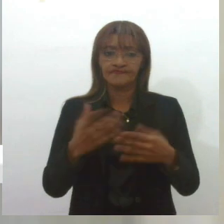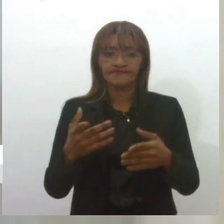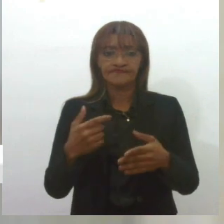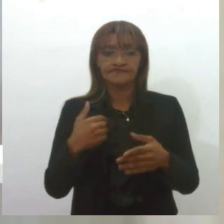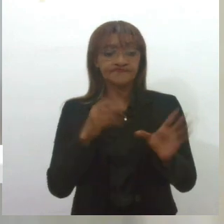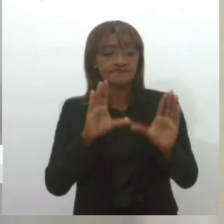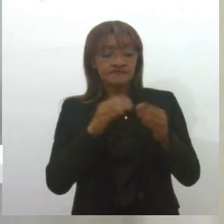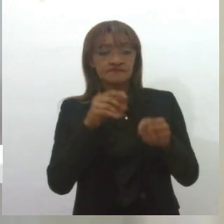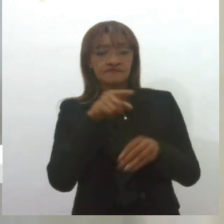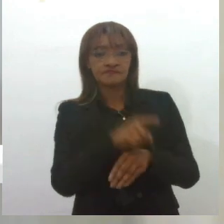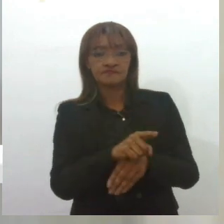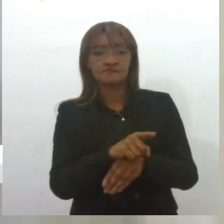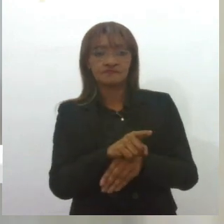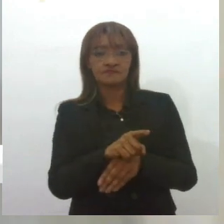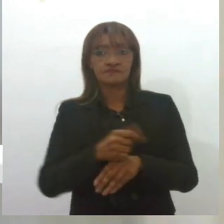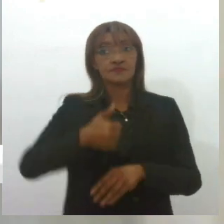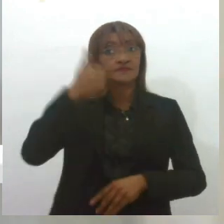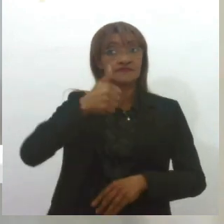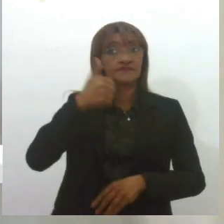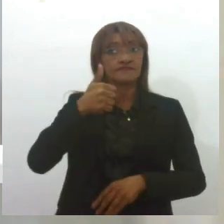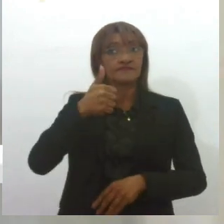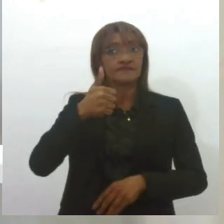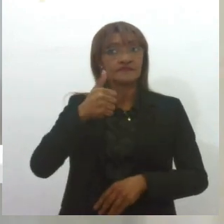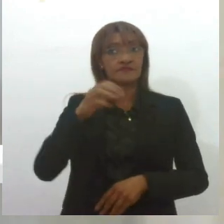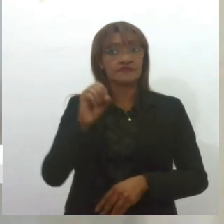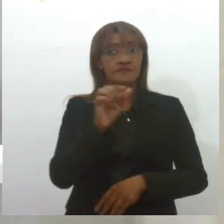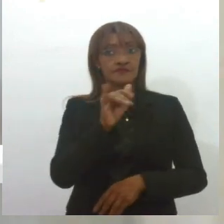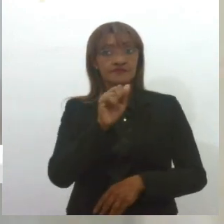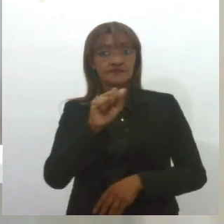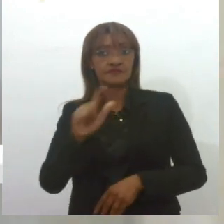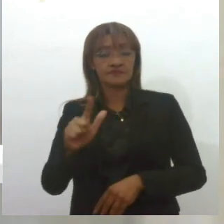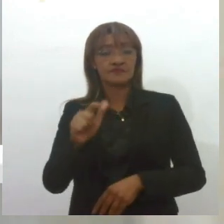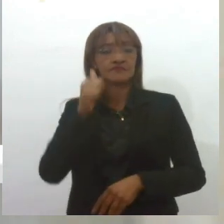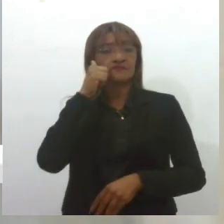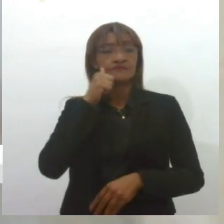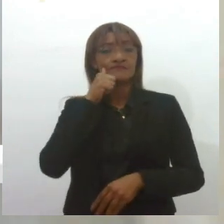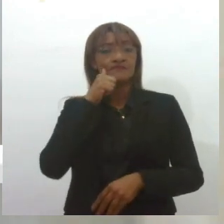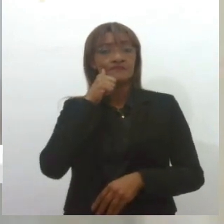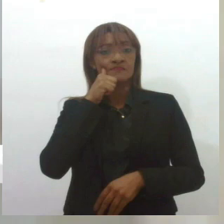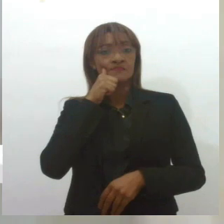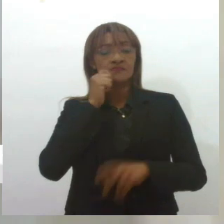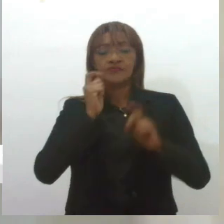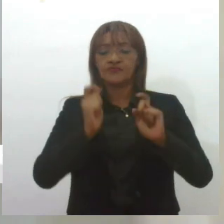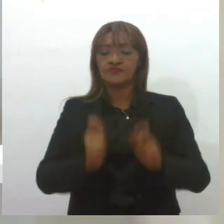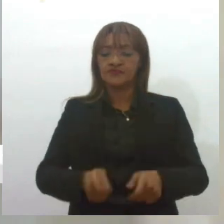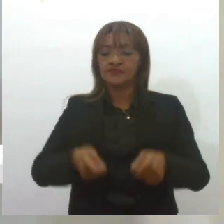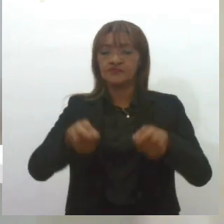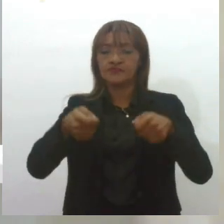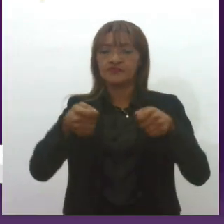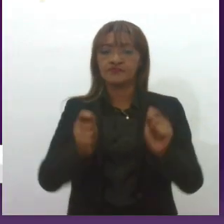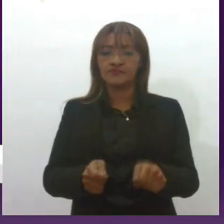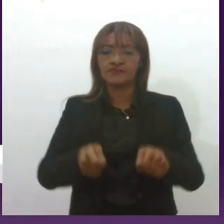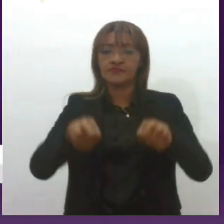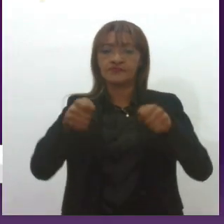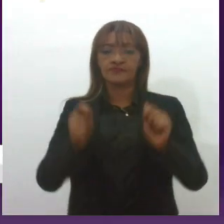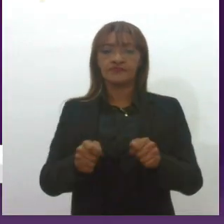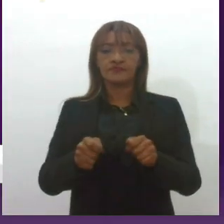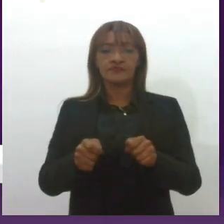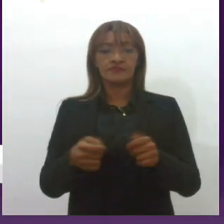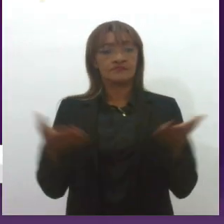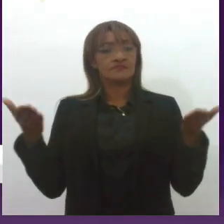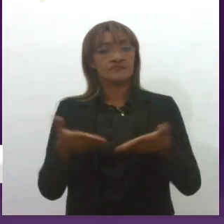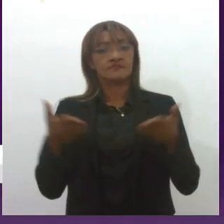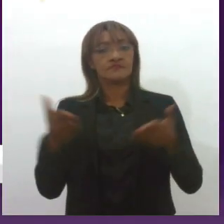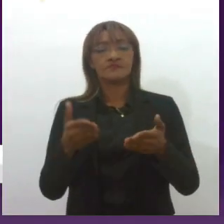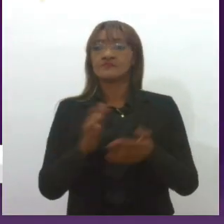cavalaria, Jeana, eu fui a primeira oficial mulher realmente da cavalaria. E por incrível que pareça, hoje em dia, o Tenente Coronel